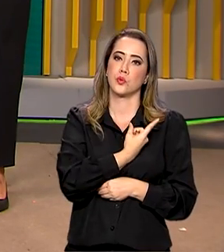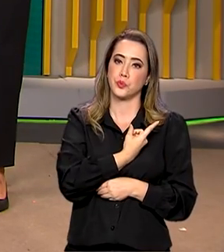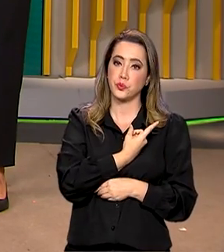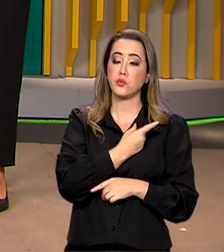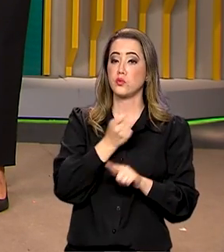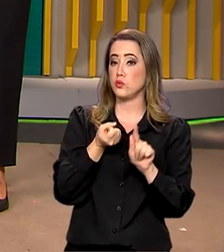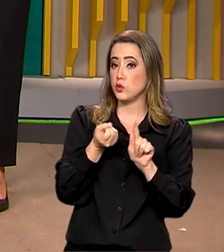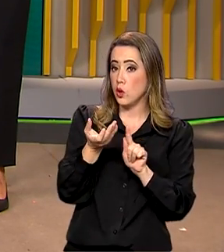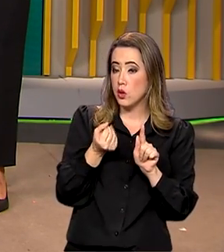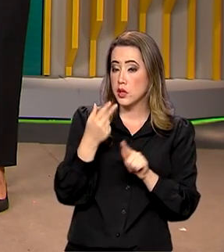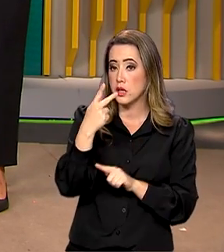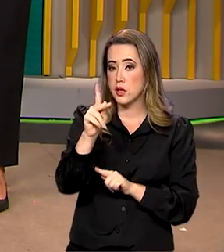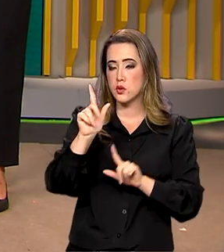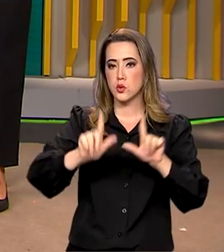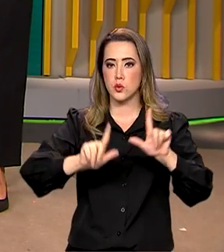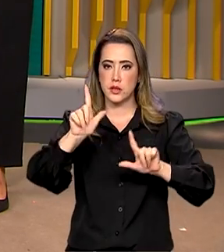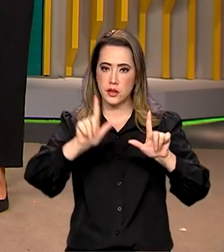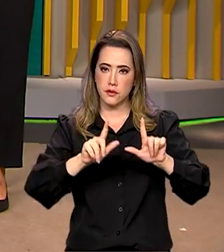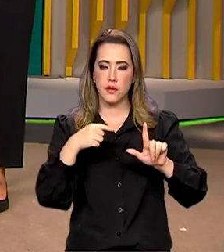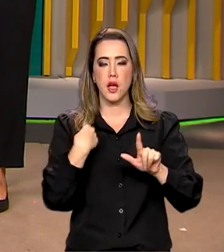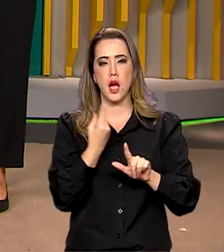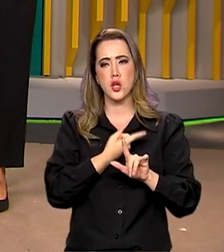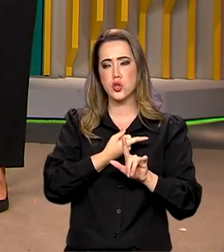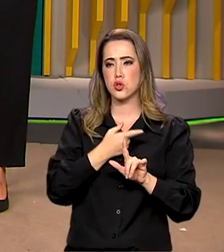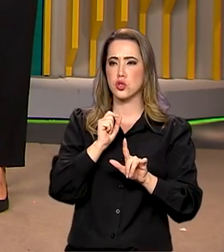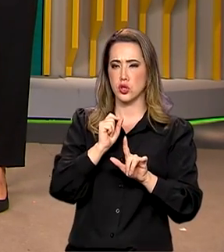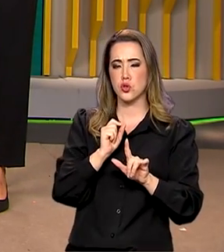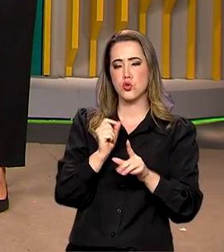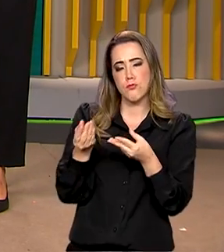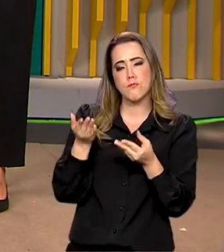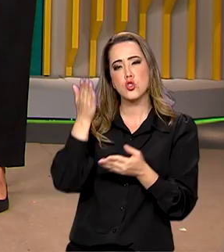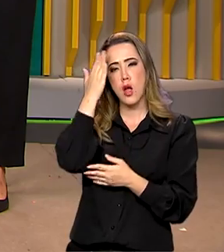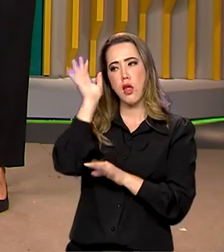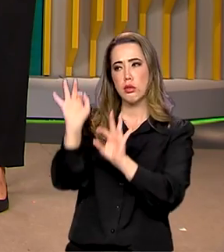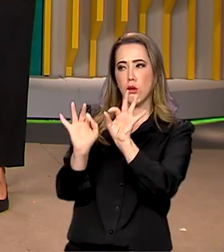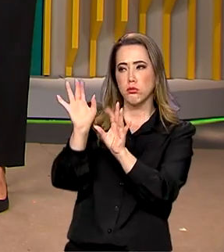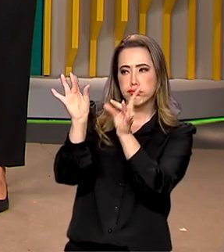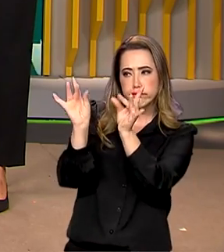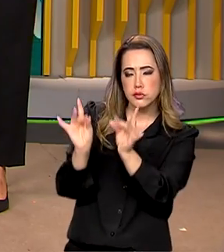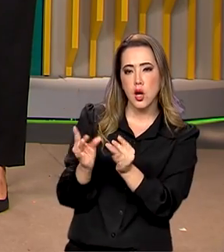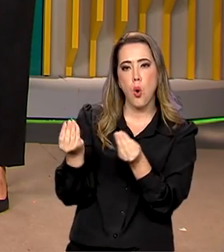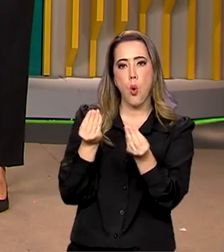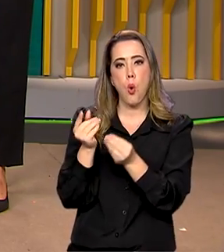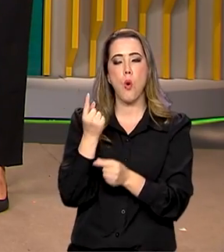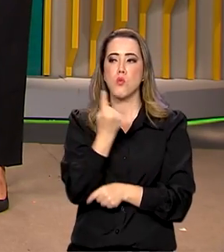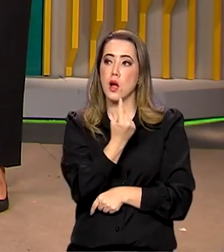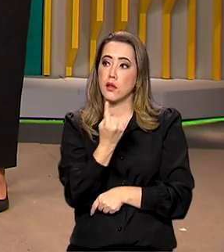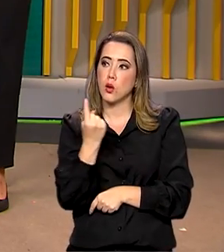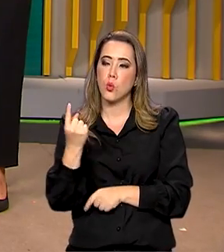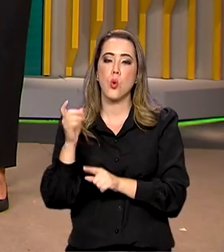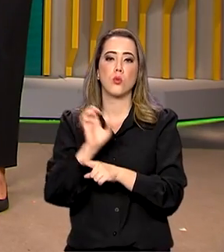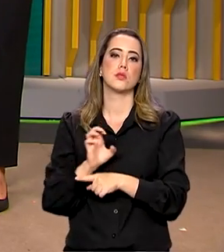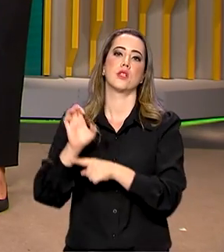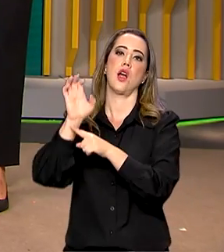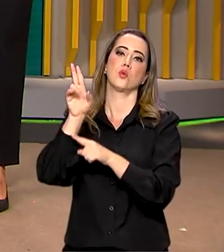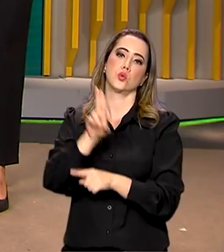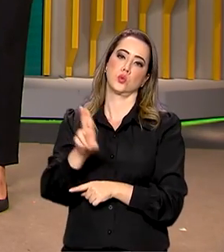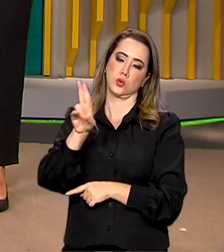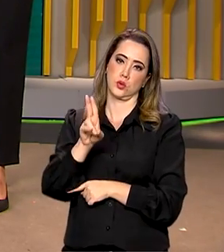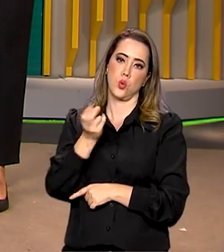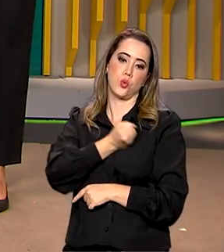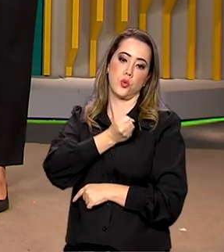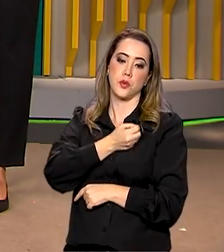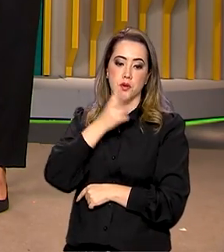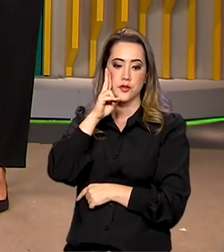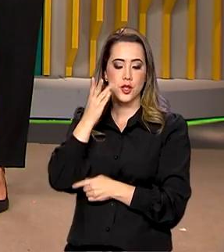televisão, gente preparou uma página na internet com todos os canais em cada estado do país. É só acessar o endereço que